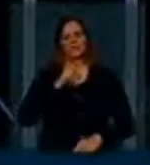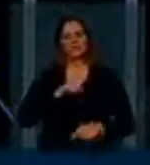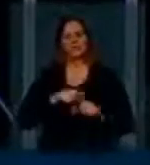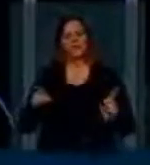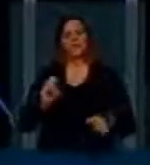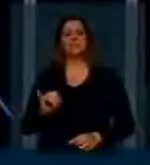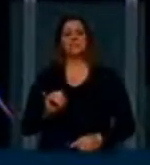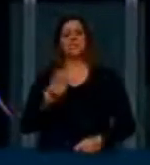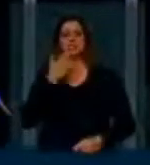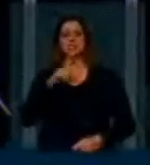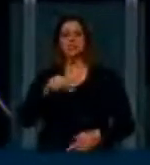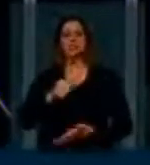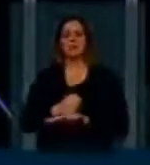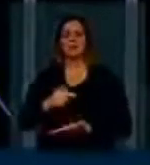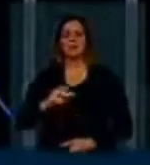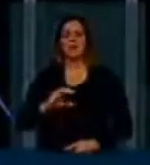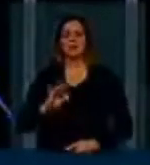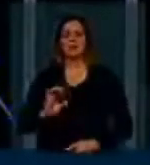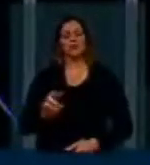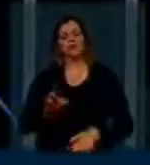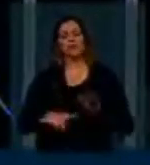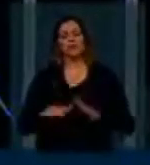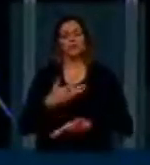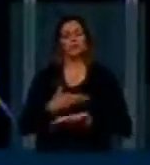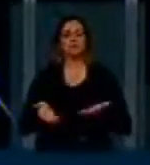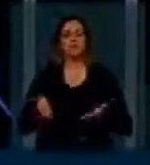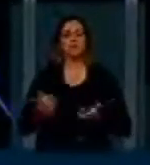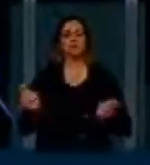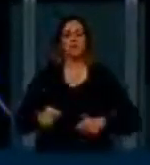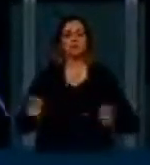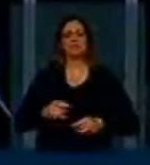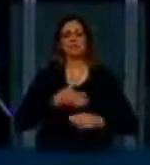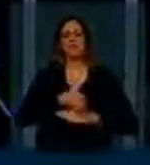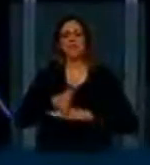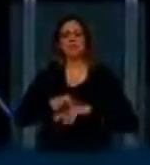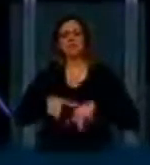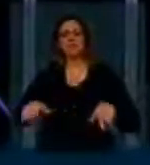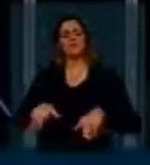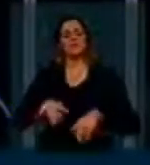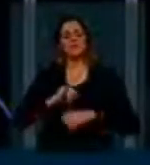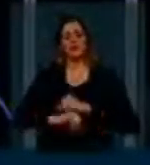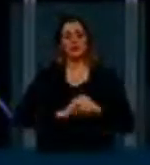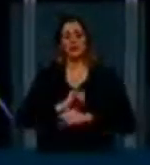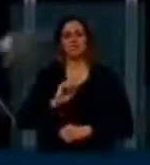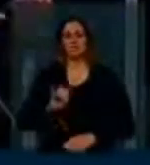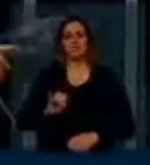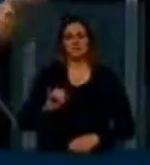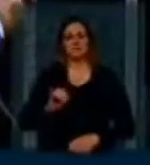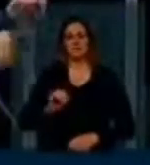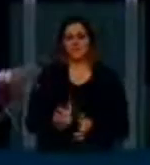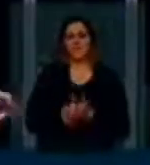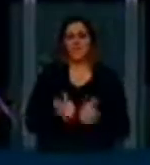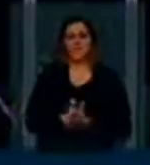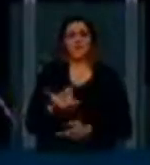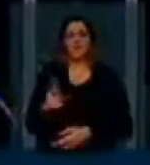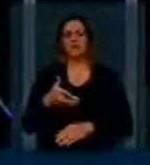pacote, ela vai reduzir as possibilidades na internet. Porque aqueles que têm menos poder aquisitivo não terão o mesmo acesso